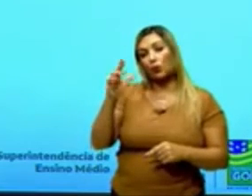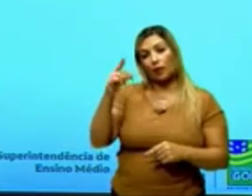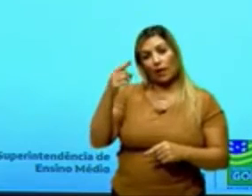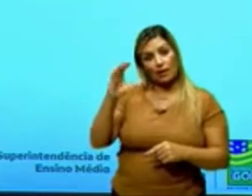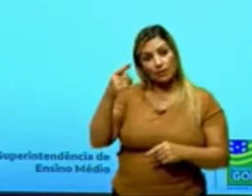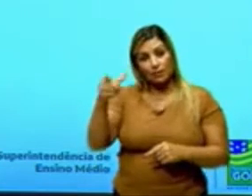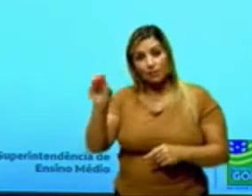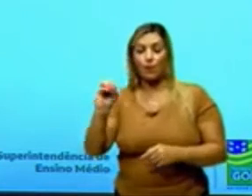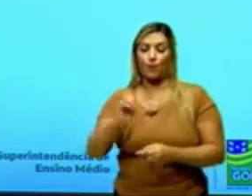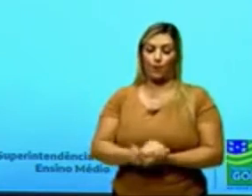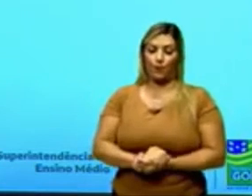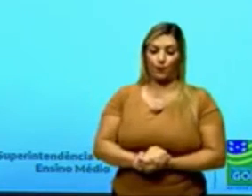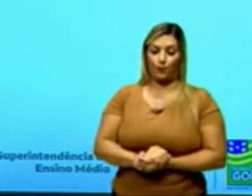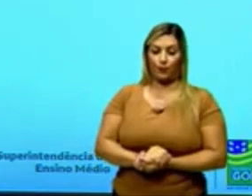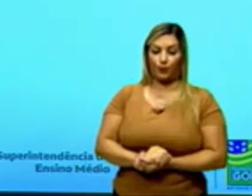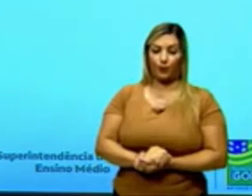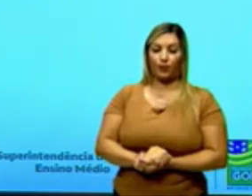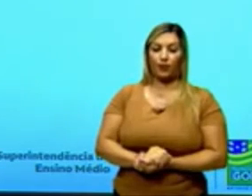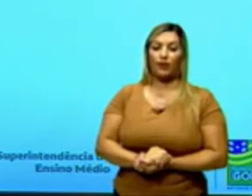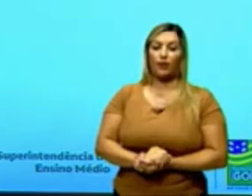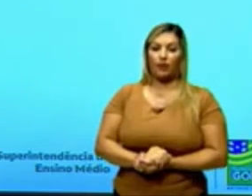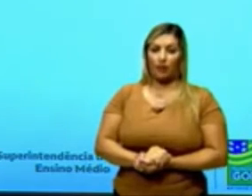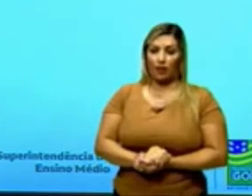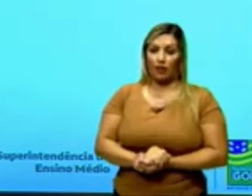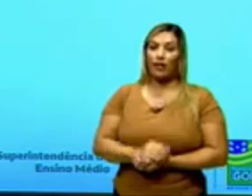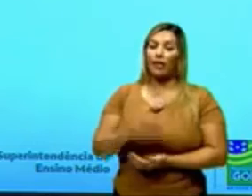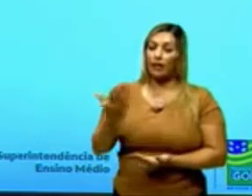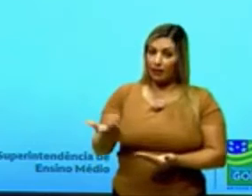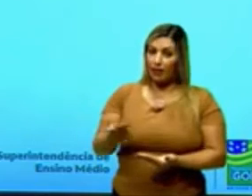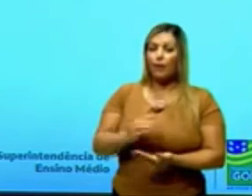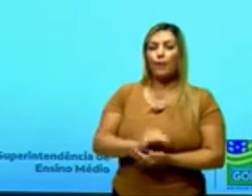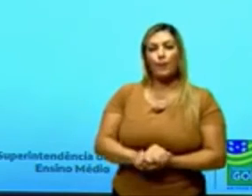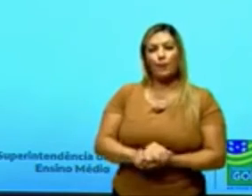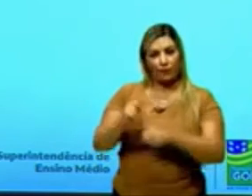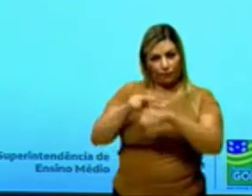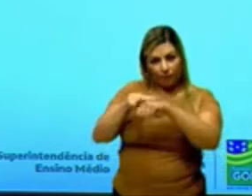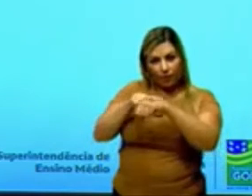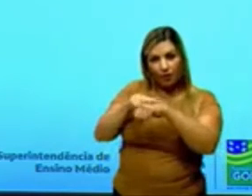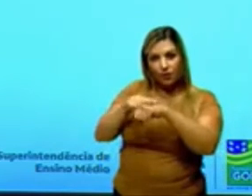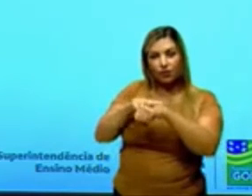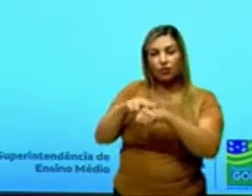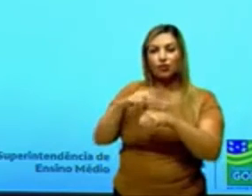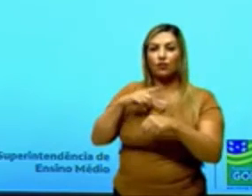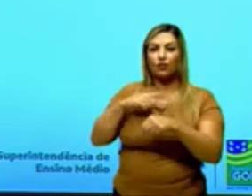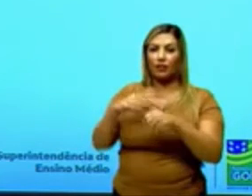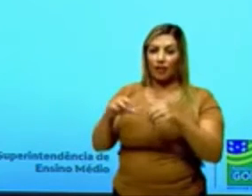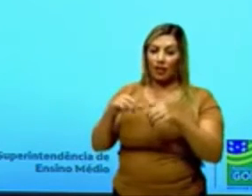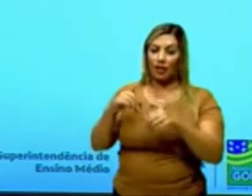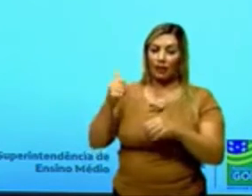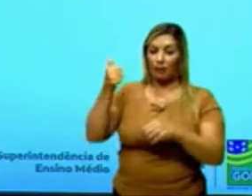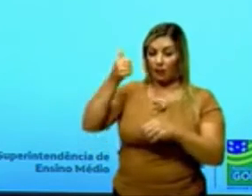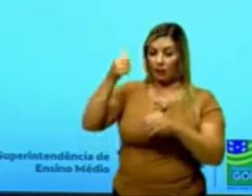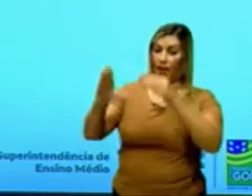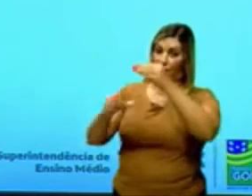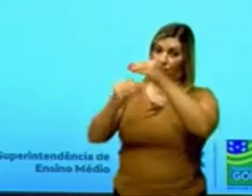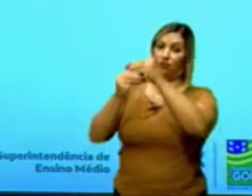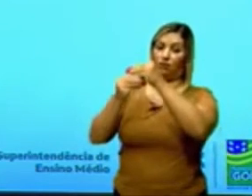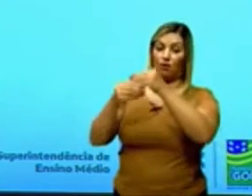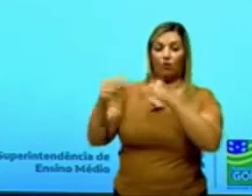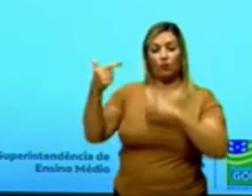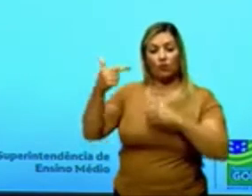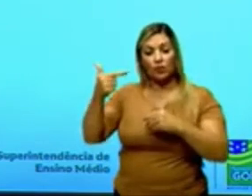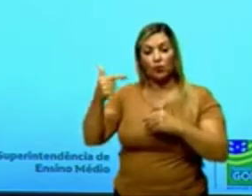mesma molécula, insaturação, eu vou ter polimerização de adição. Moléculas diferentes